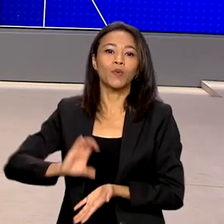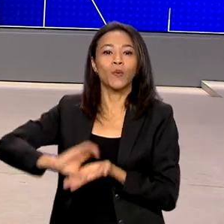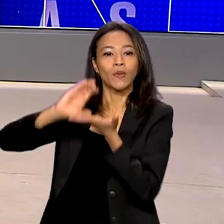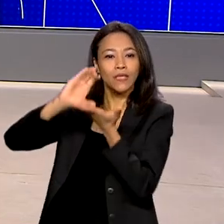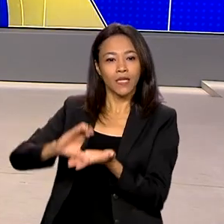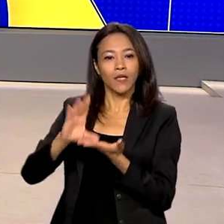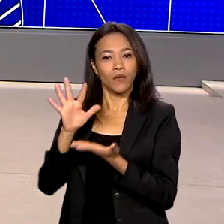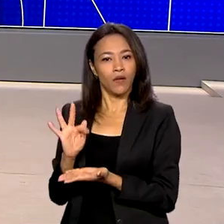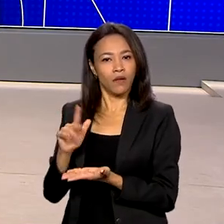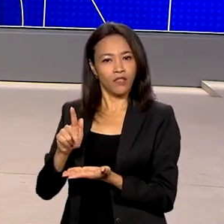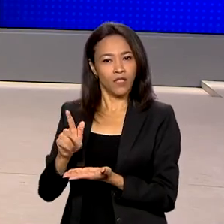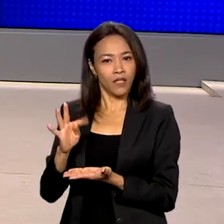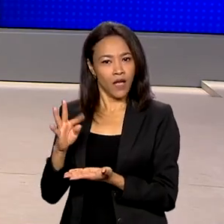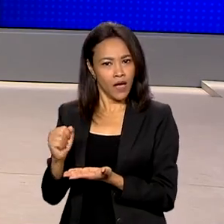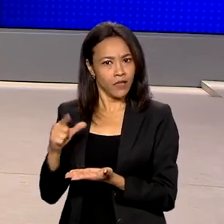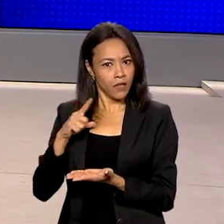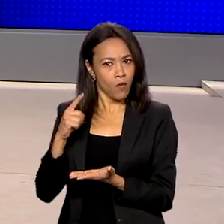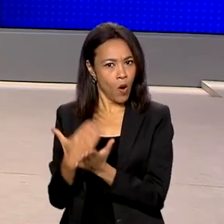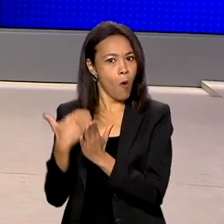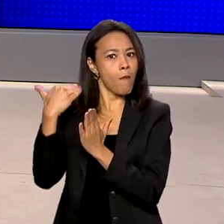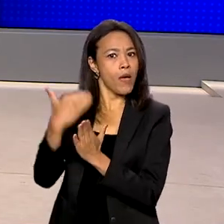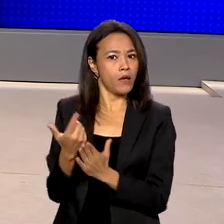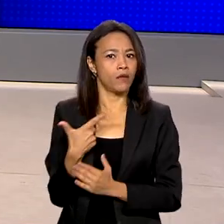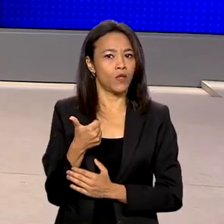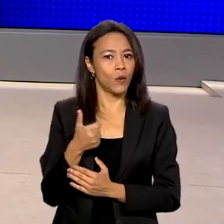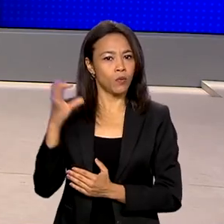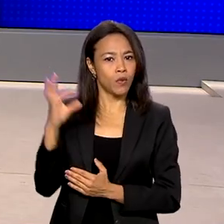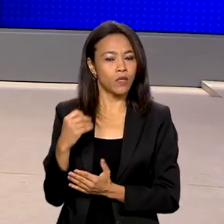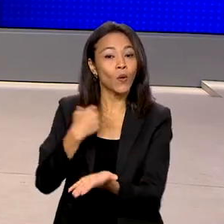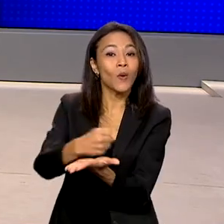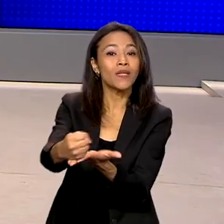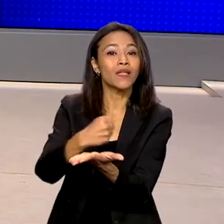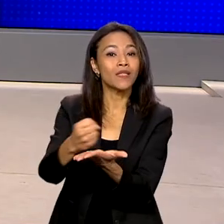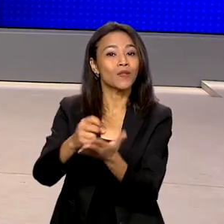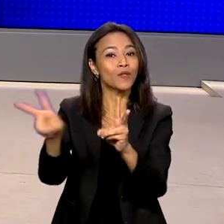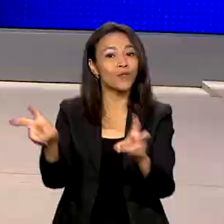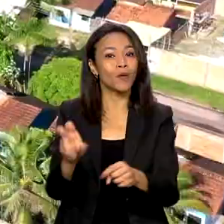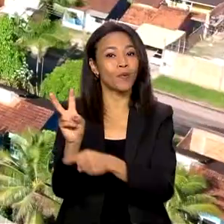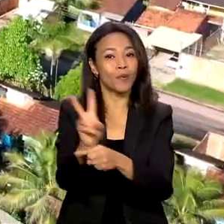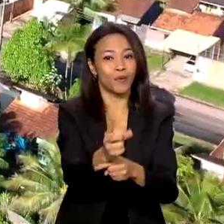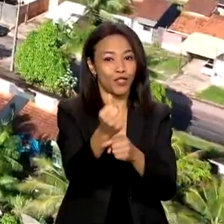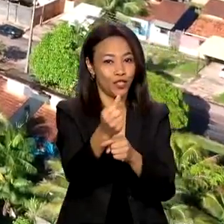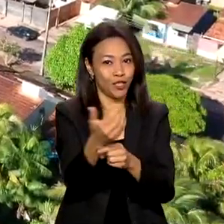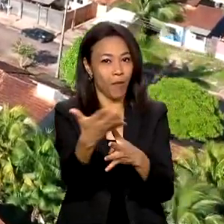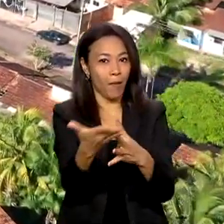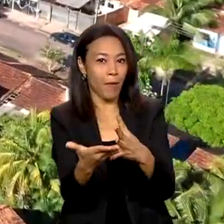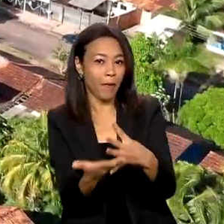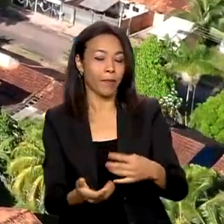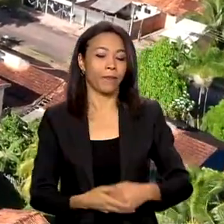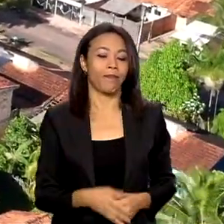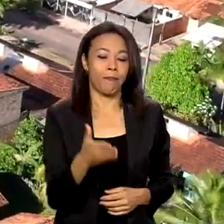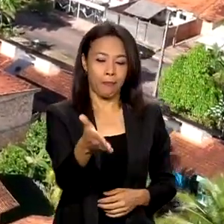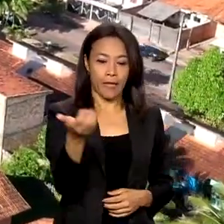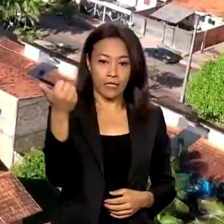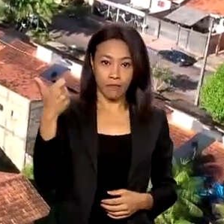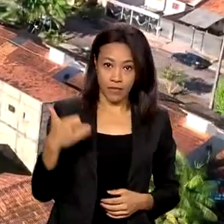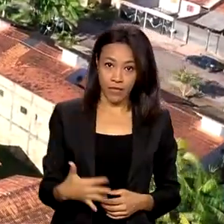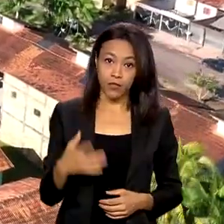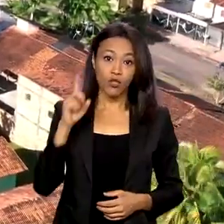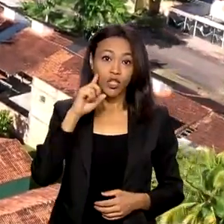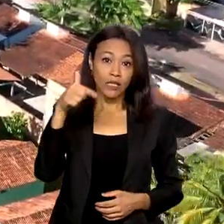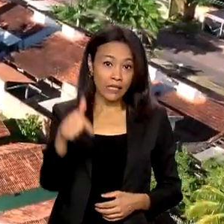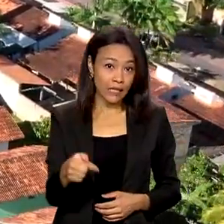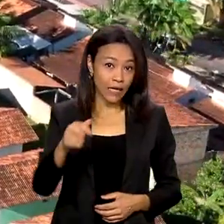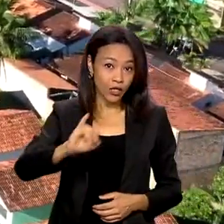espera um crescimento de até 12% nas contratações de financiamento. A partir de 7 de julho,